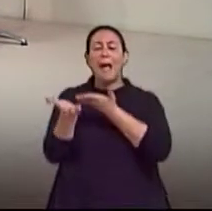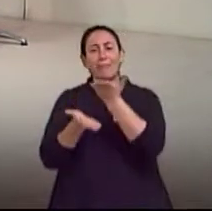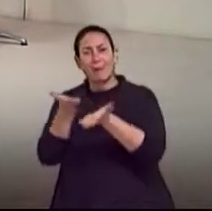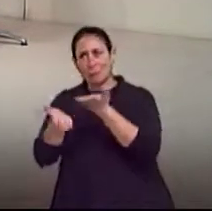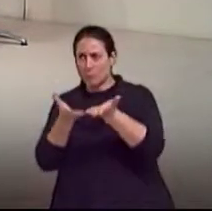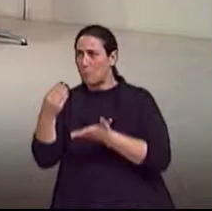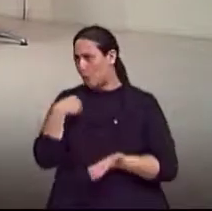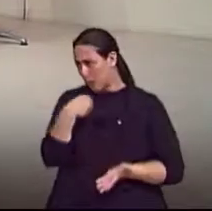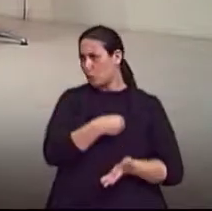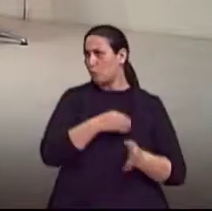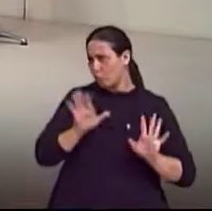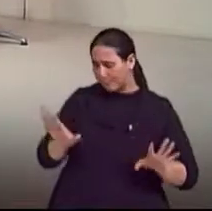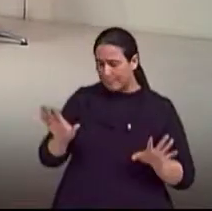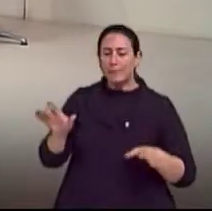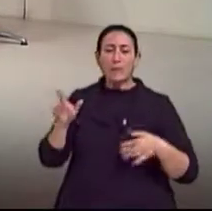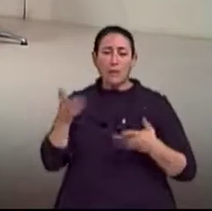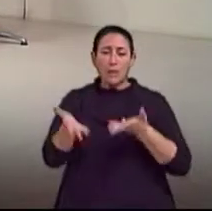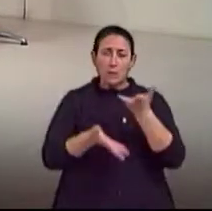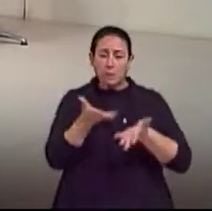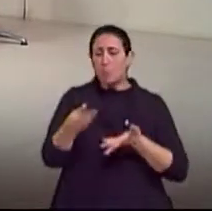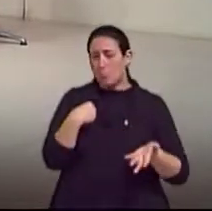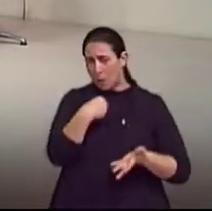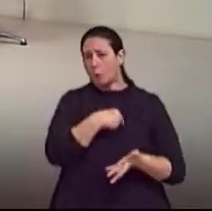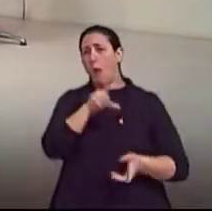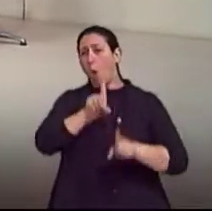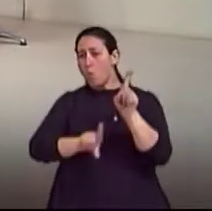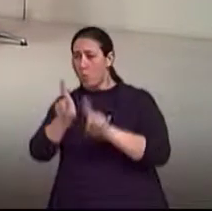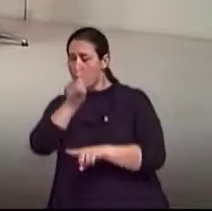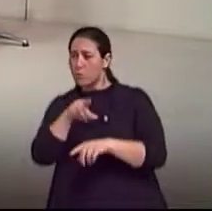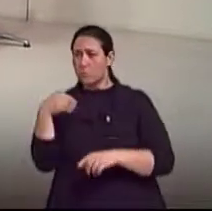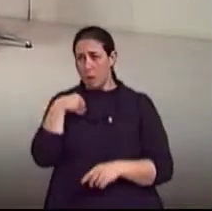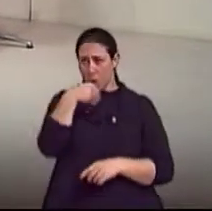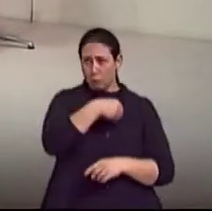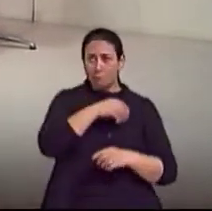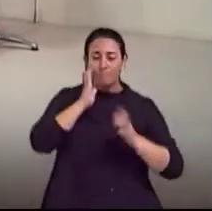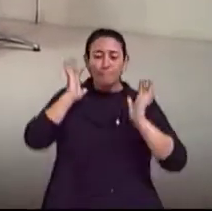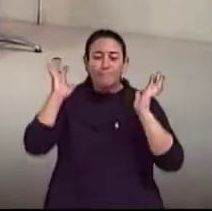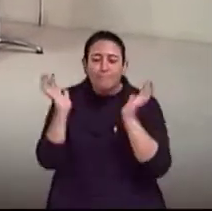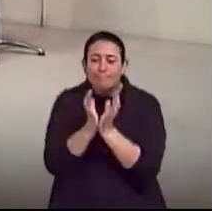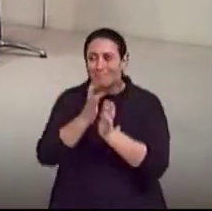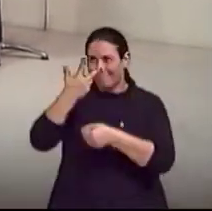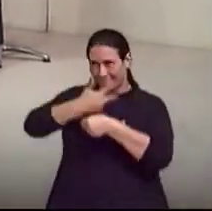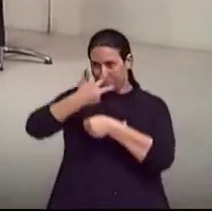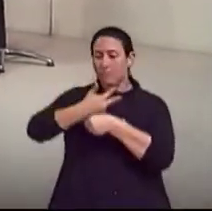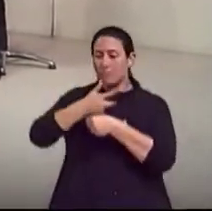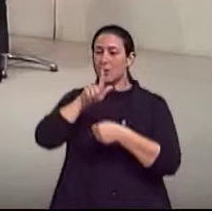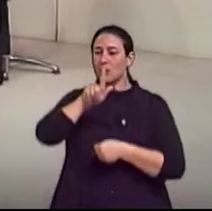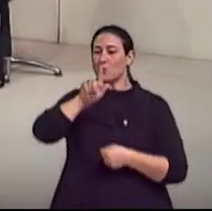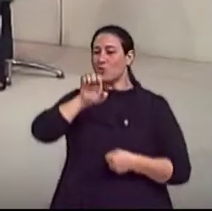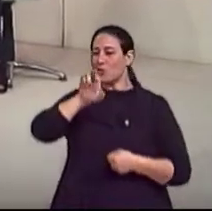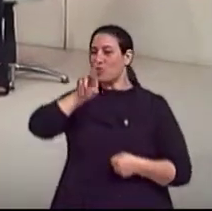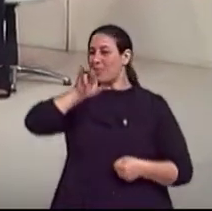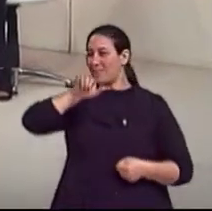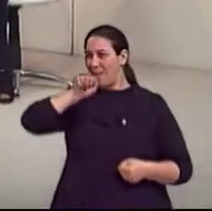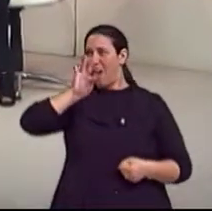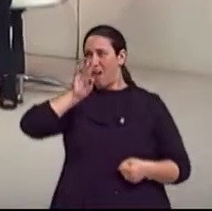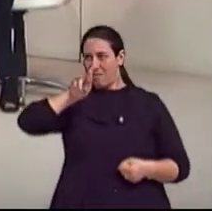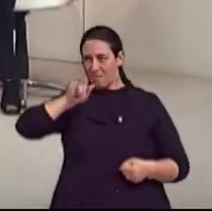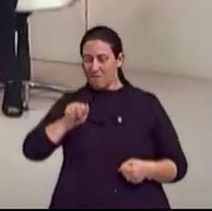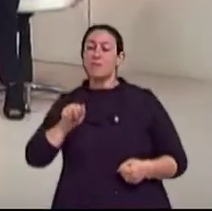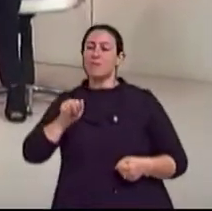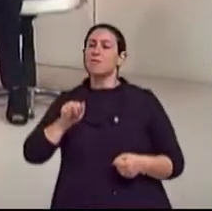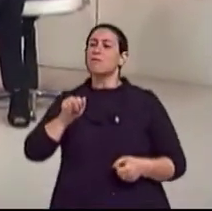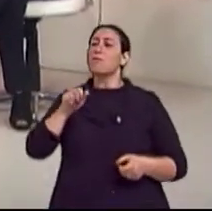médicos e médicos, né, doutor? Os geriatras têm que ter todo esse preparo para tratar diferentemente de um paciente